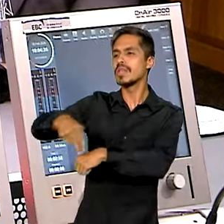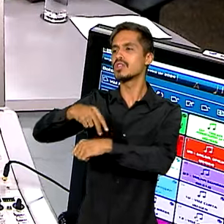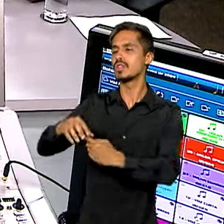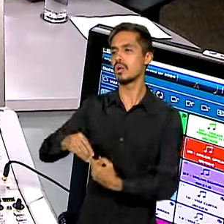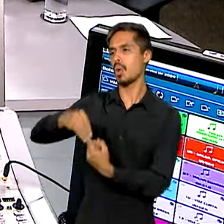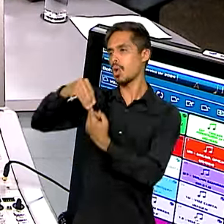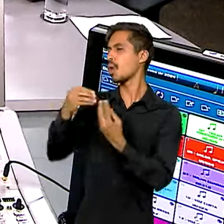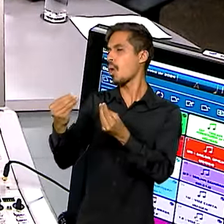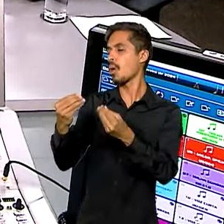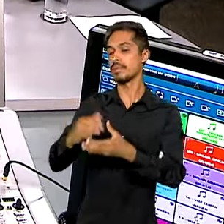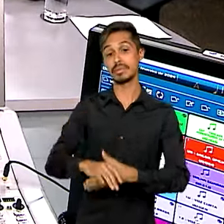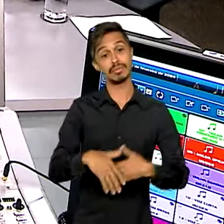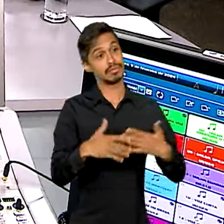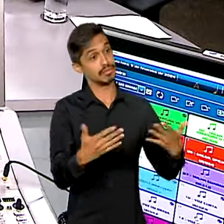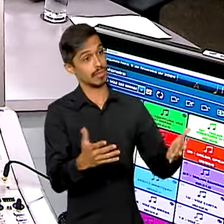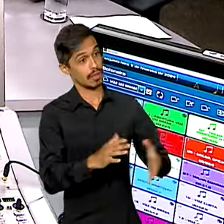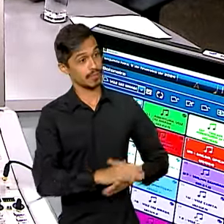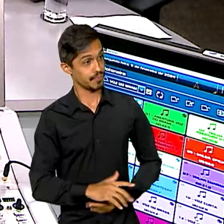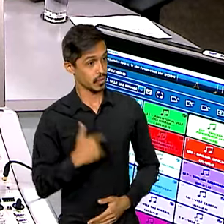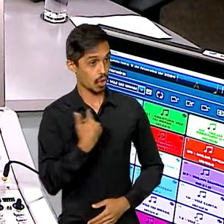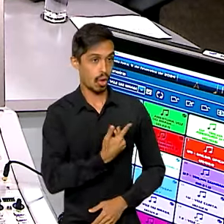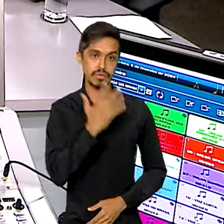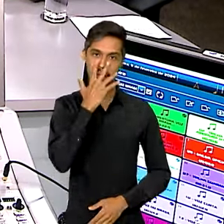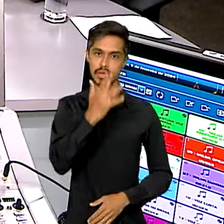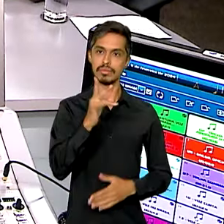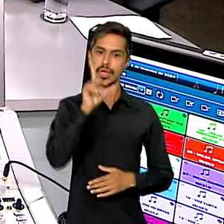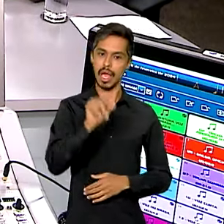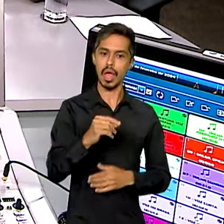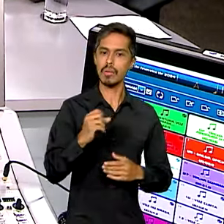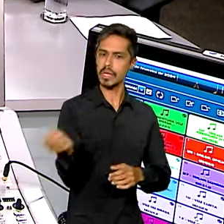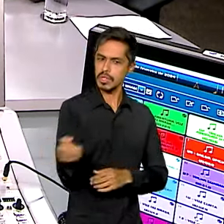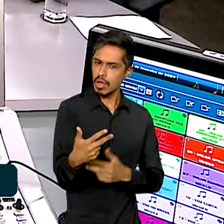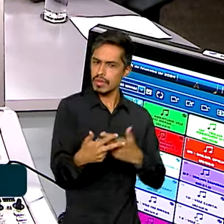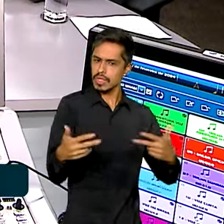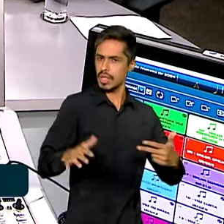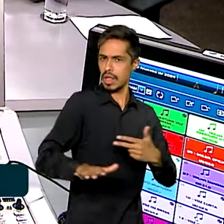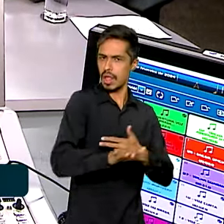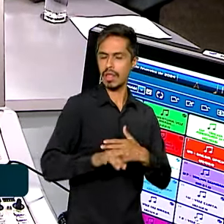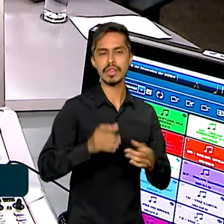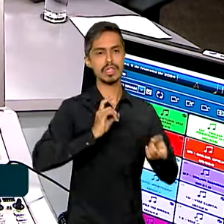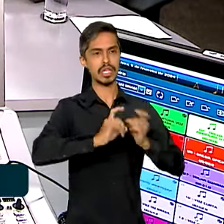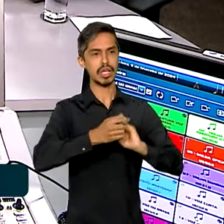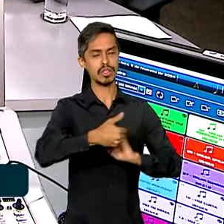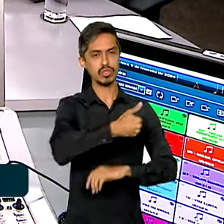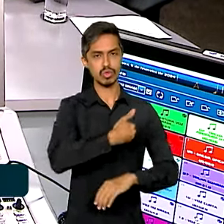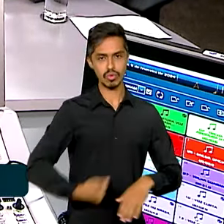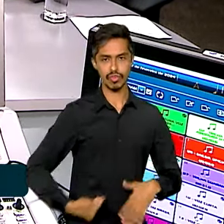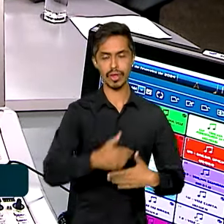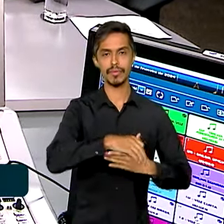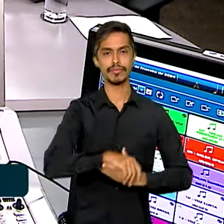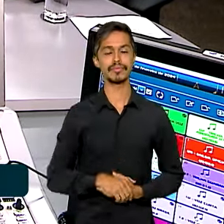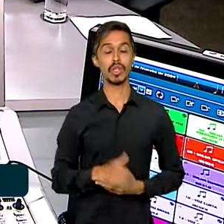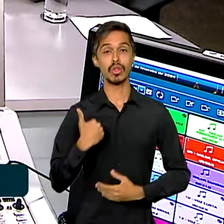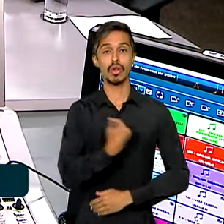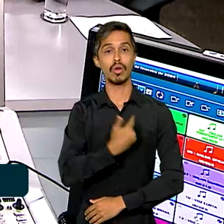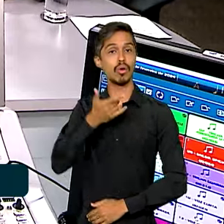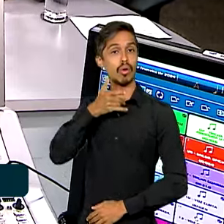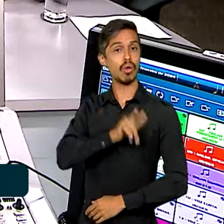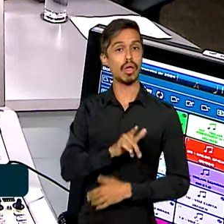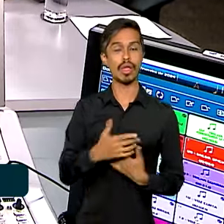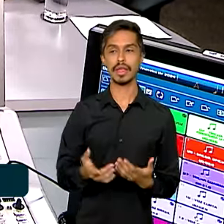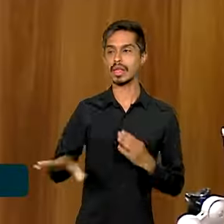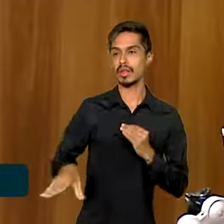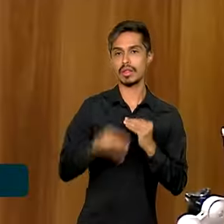Pois é, a gente considera que é uma inovação na Administração Pública. Nós conseguimos